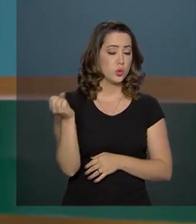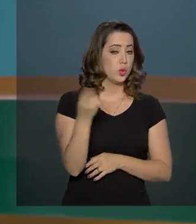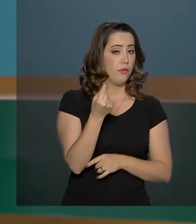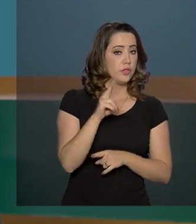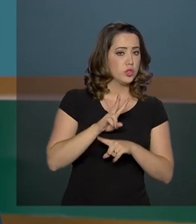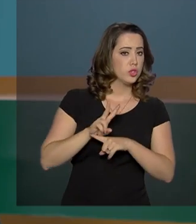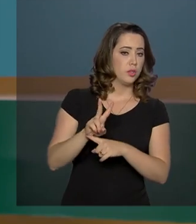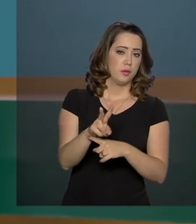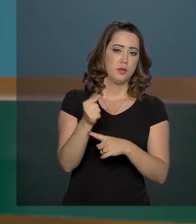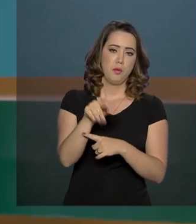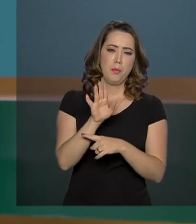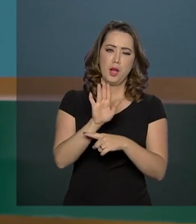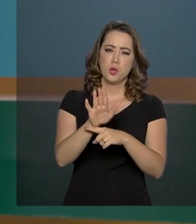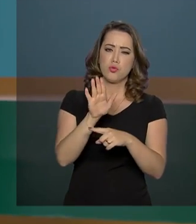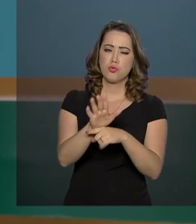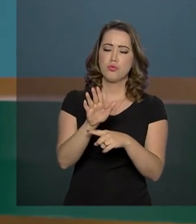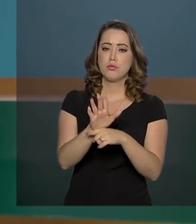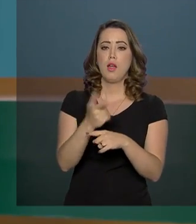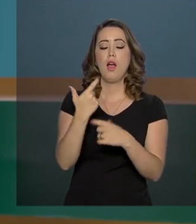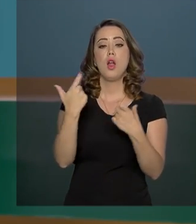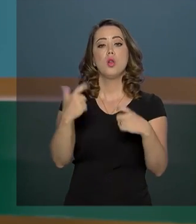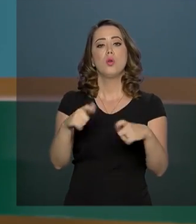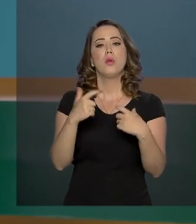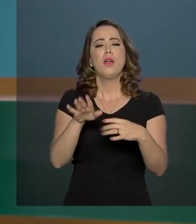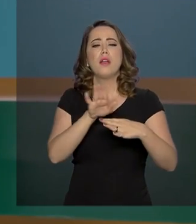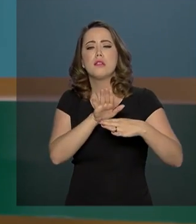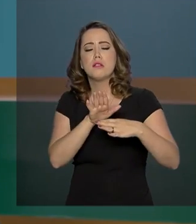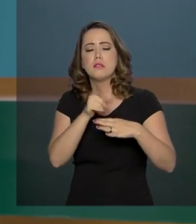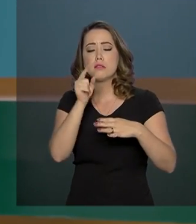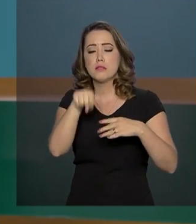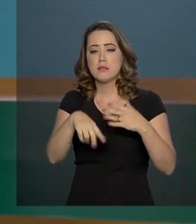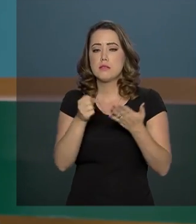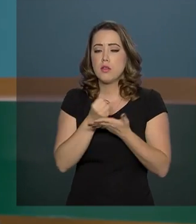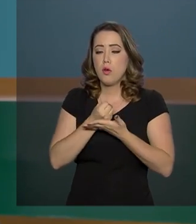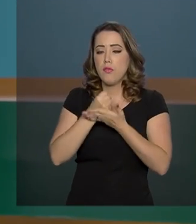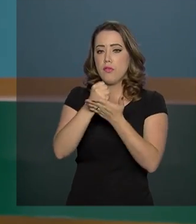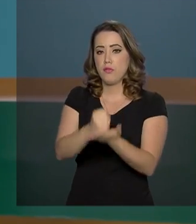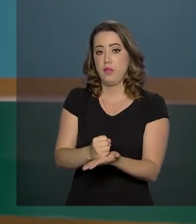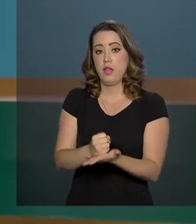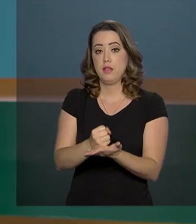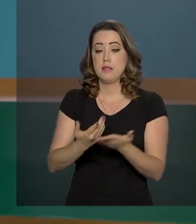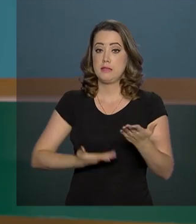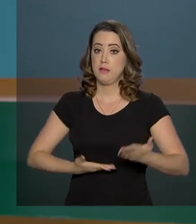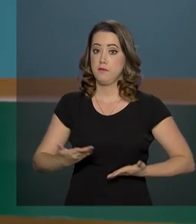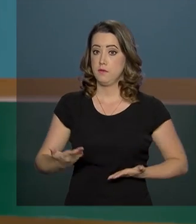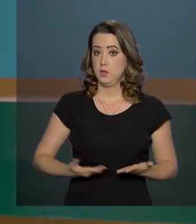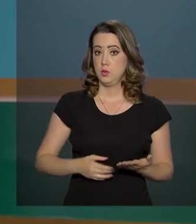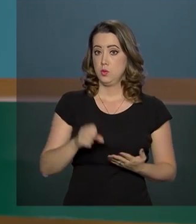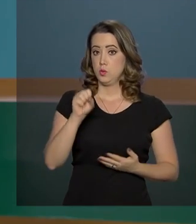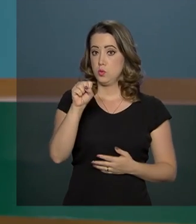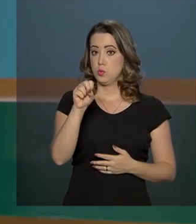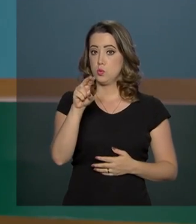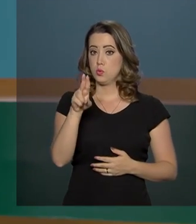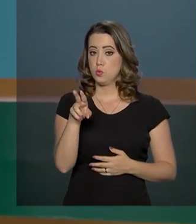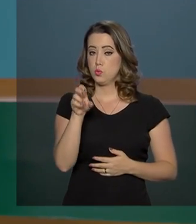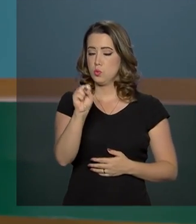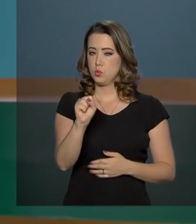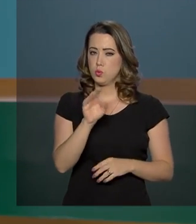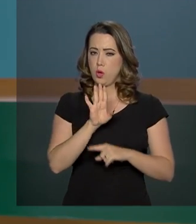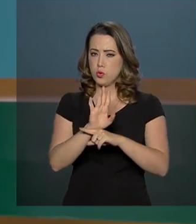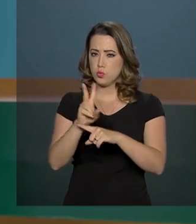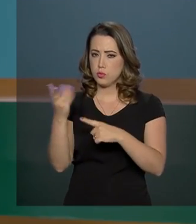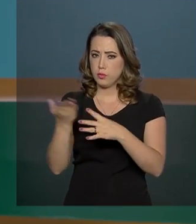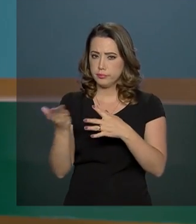filantrópicas que prestam serviços aos usuários do SUS vai ser lançada nesta terça-feira. O crédito vai